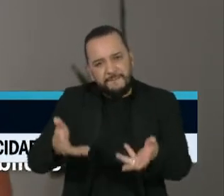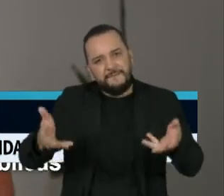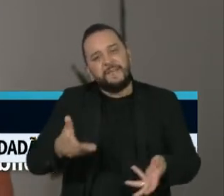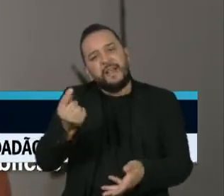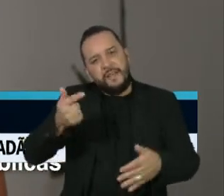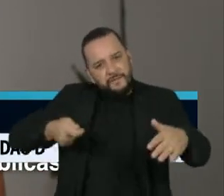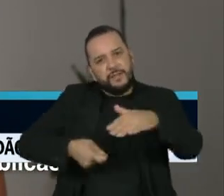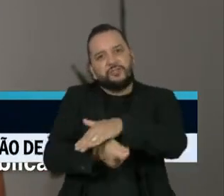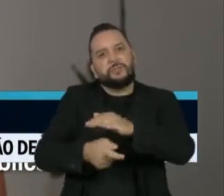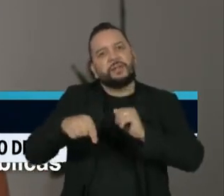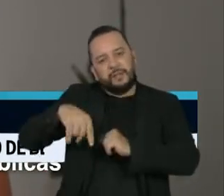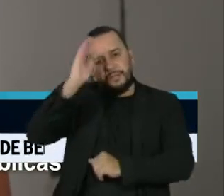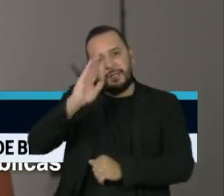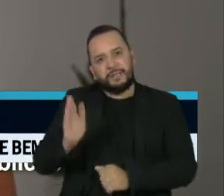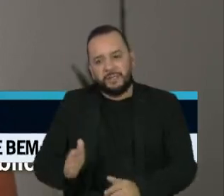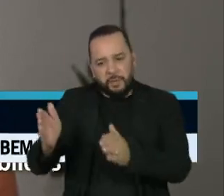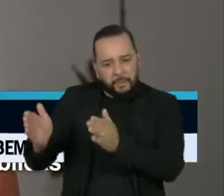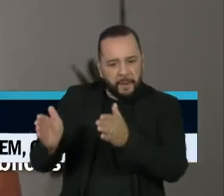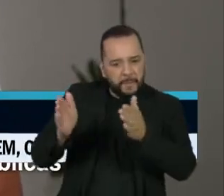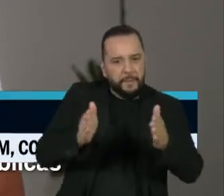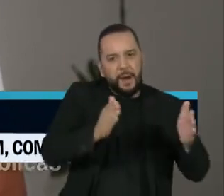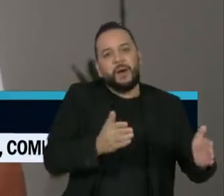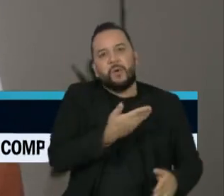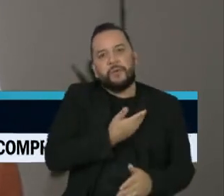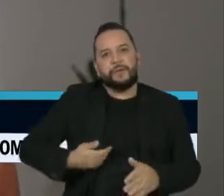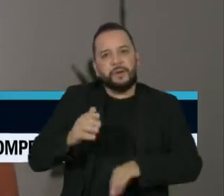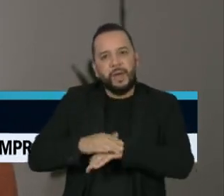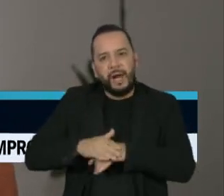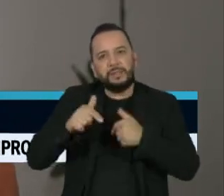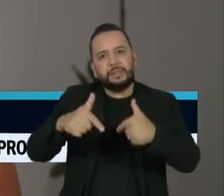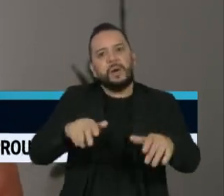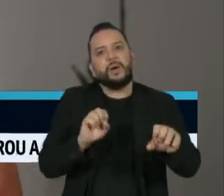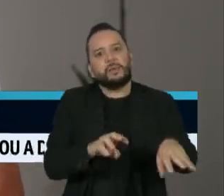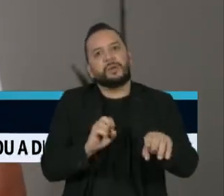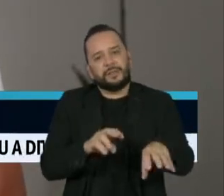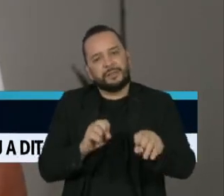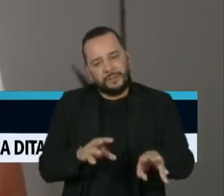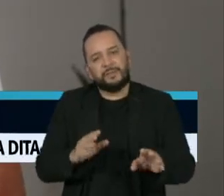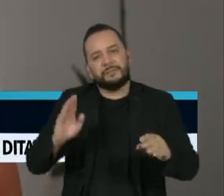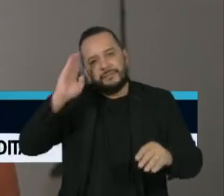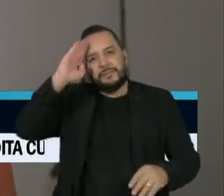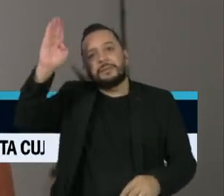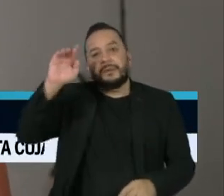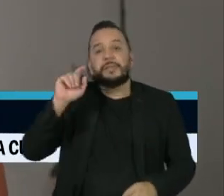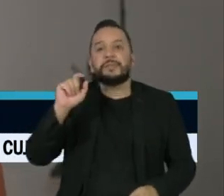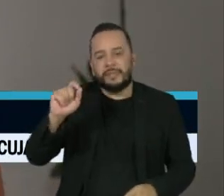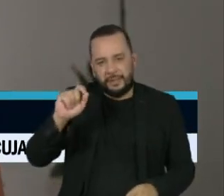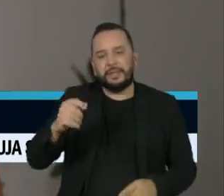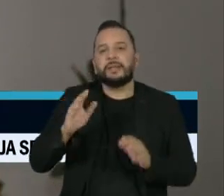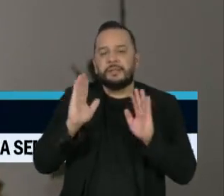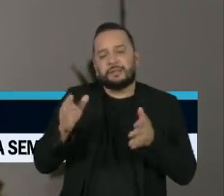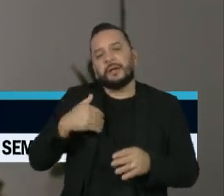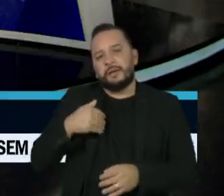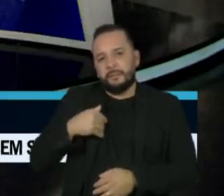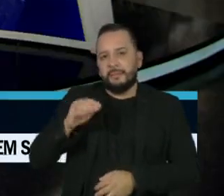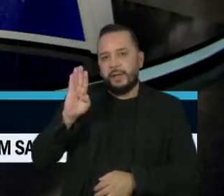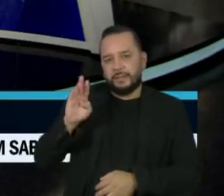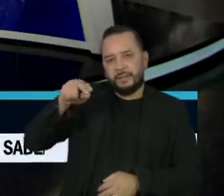assim como em todas as etapas em políticas públicas para a educação, em especial a nova base nacional comum curricular.